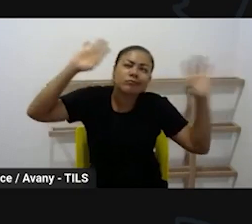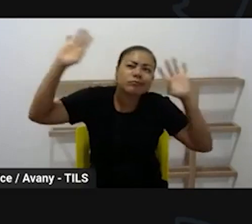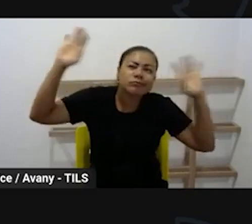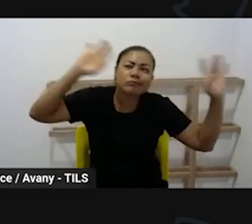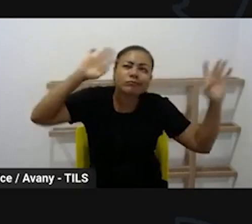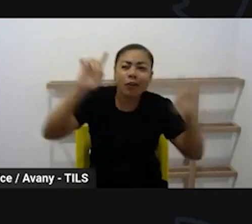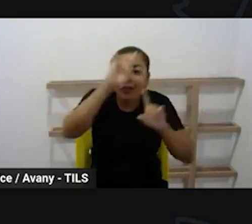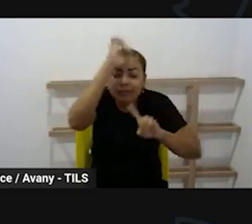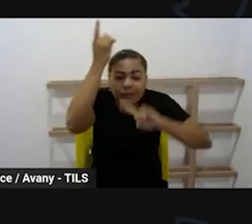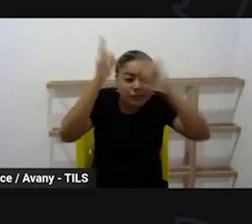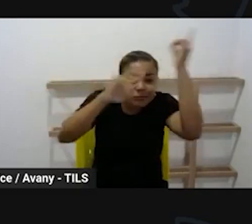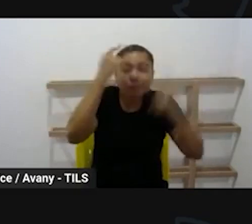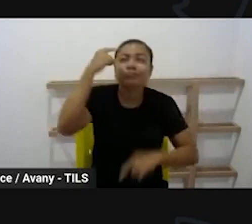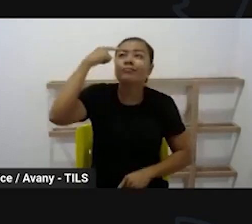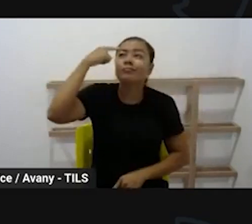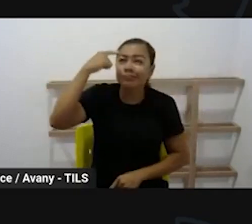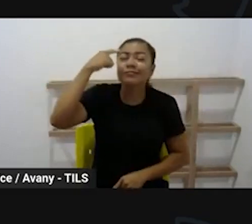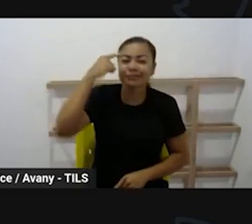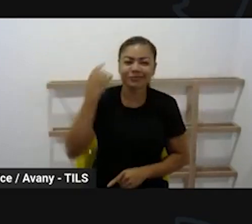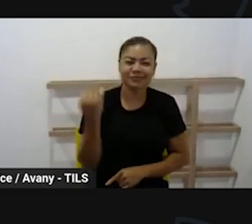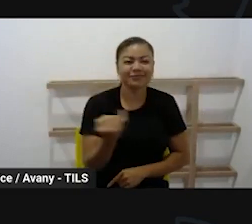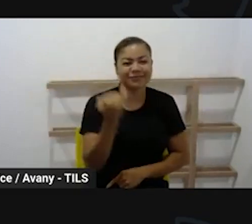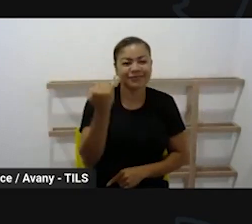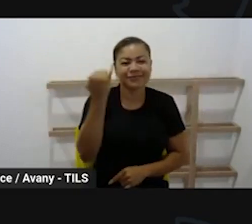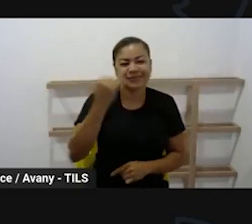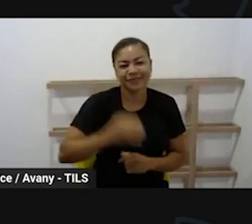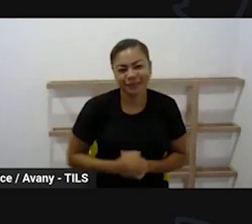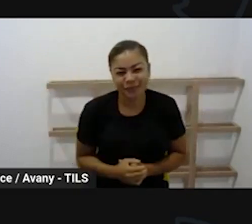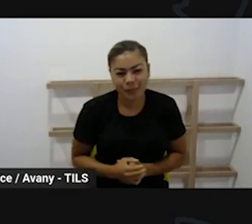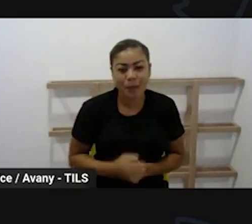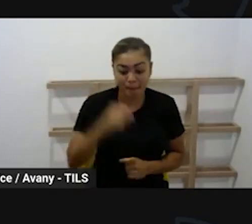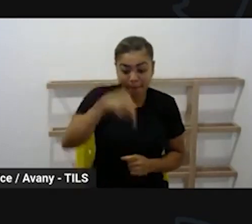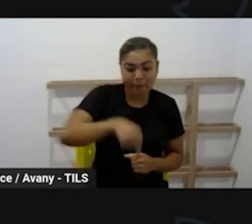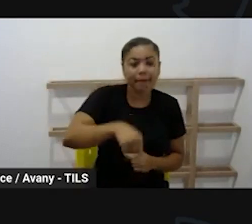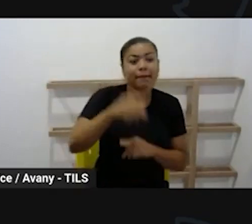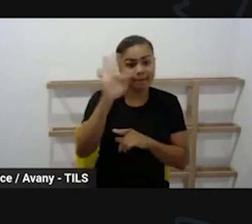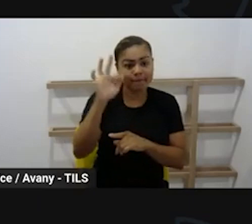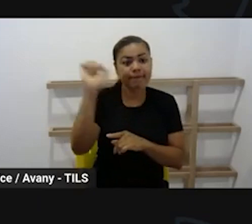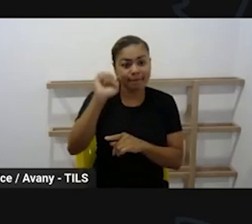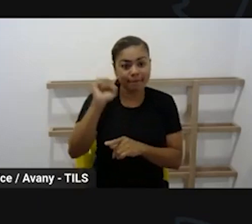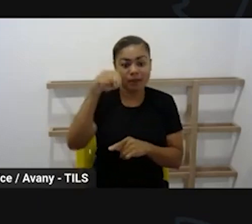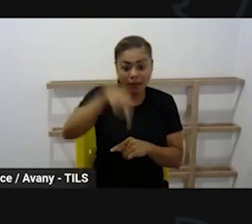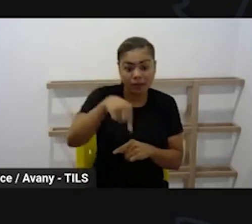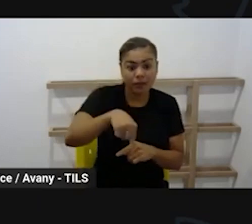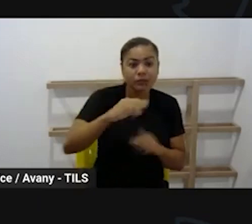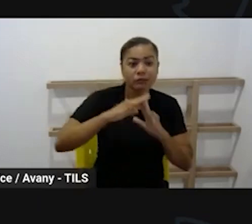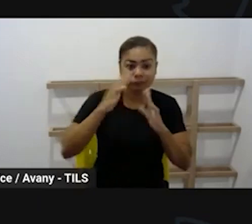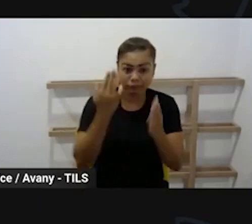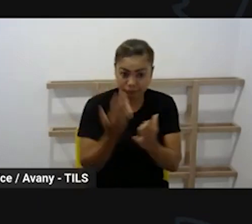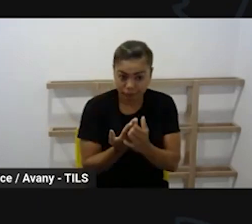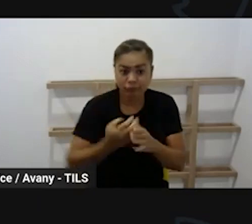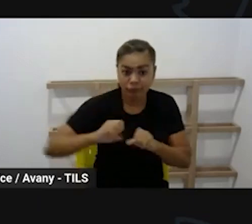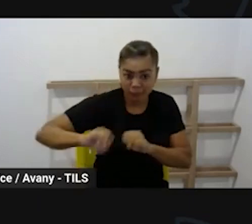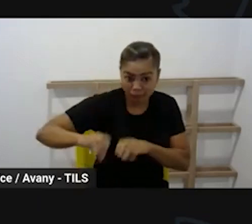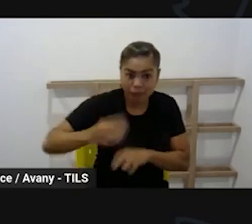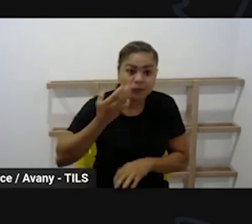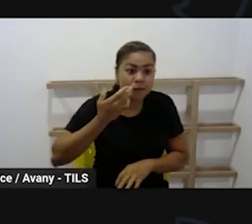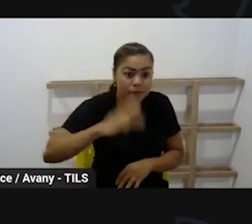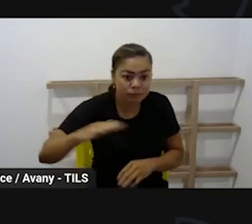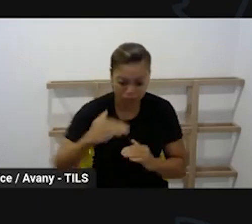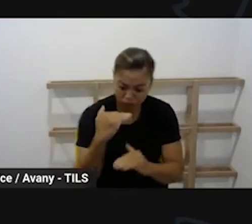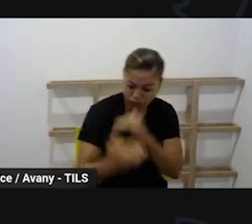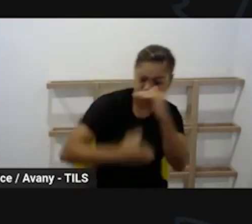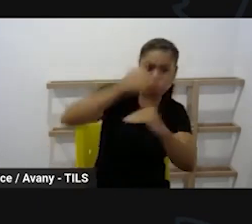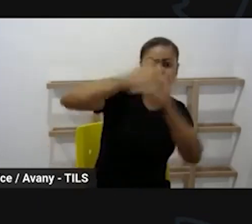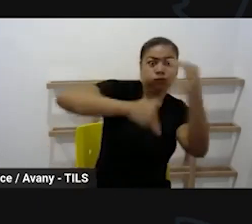né? Então, a educação infantil no município de Ferreira Santana, ela continua e a gente fica muito feliz, a gente tem um avanço muito grande, a gente não